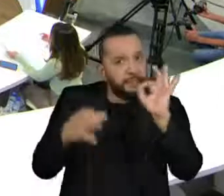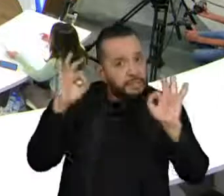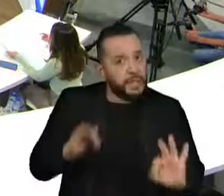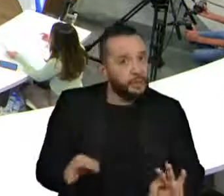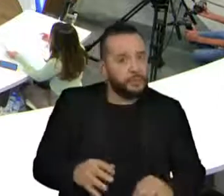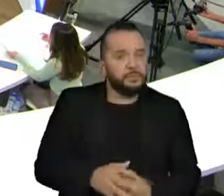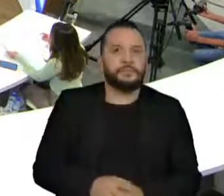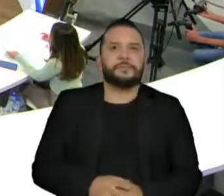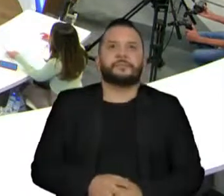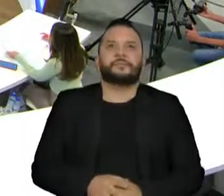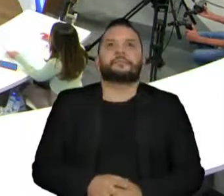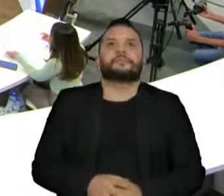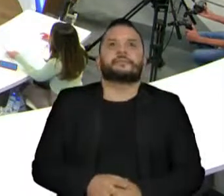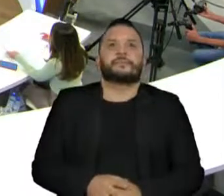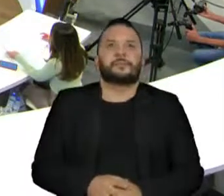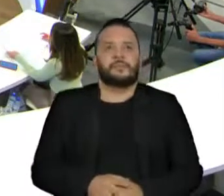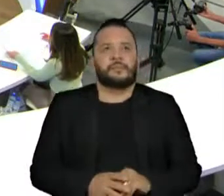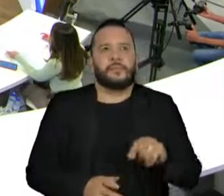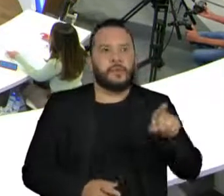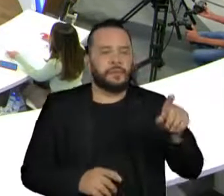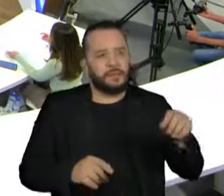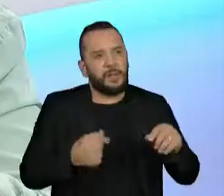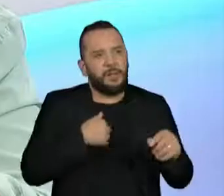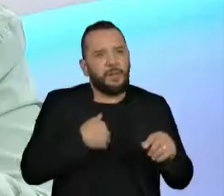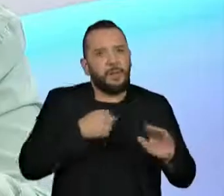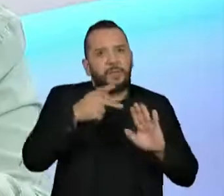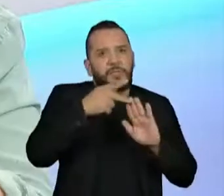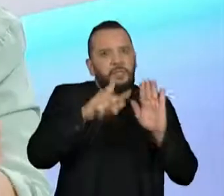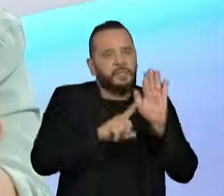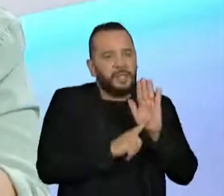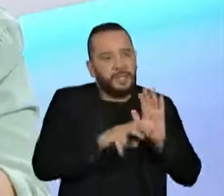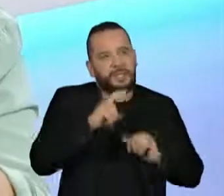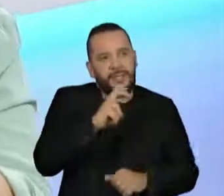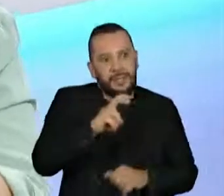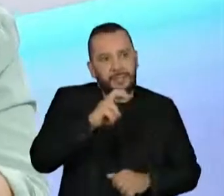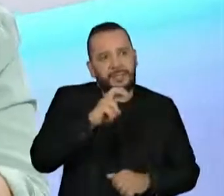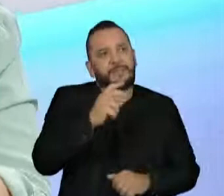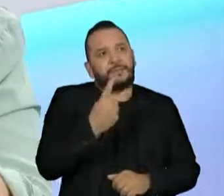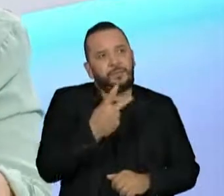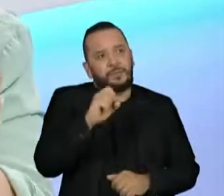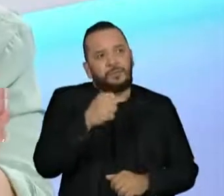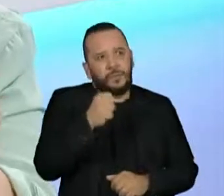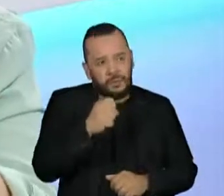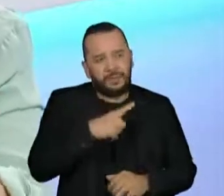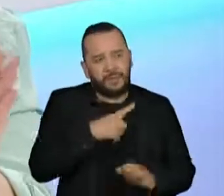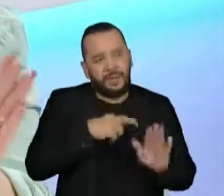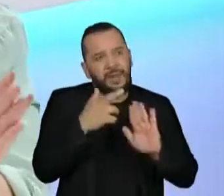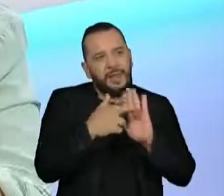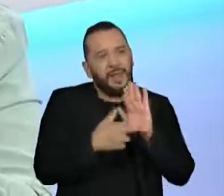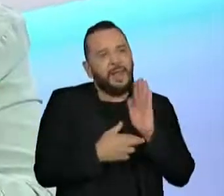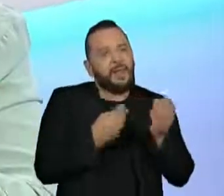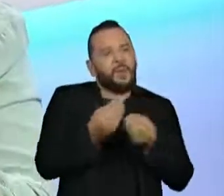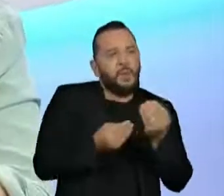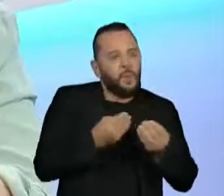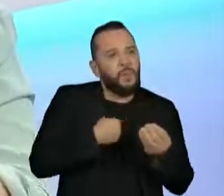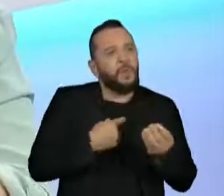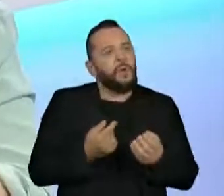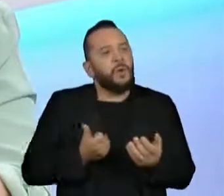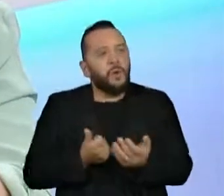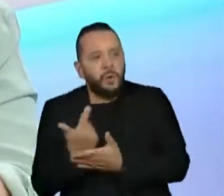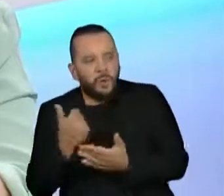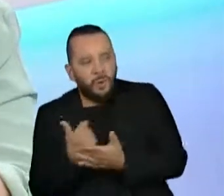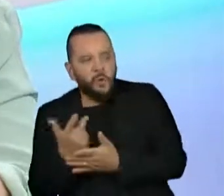Deputado, o seu projeto de lei, 1528, deste ano, ele estabelece regras para compra e venda de carbono e tem